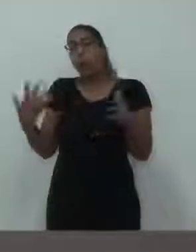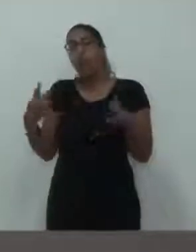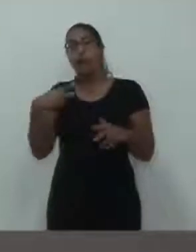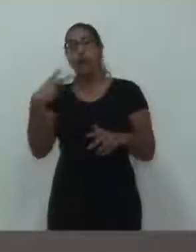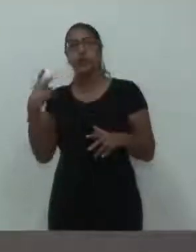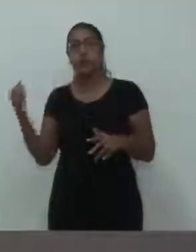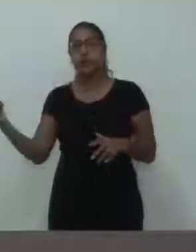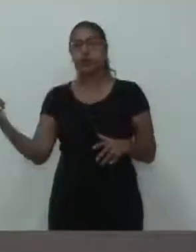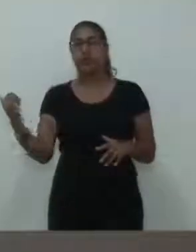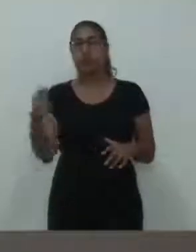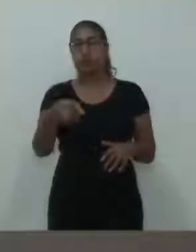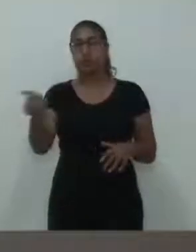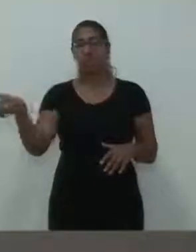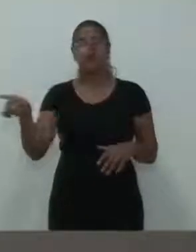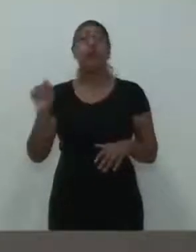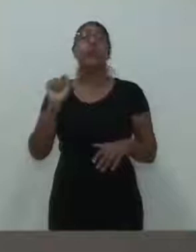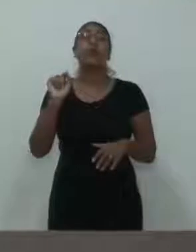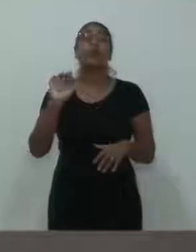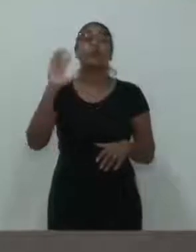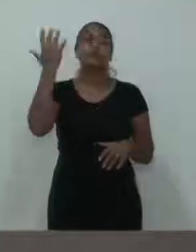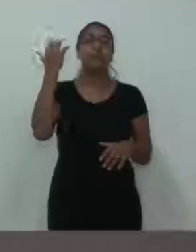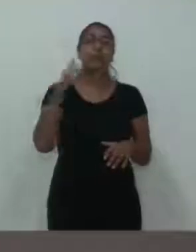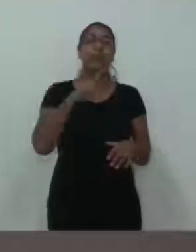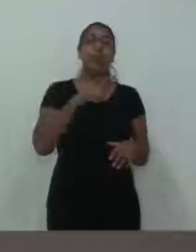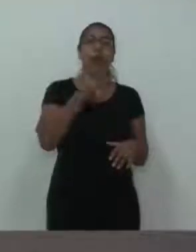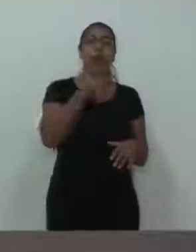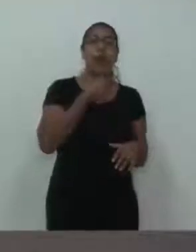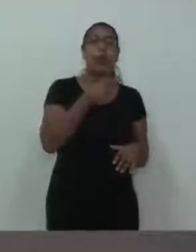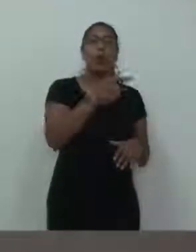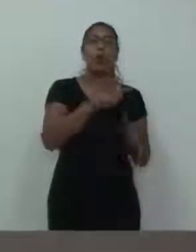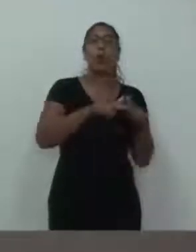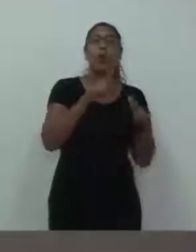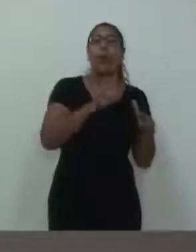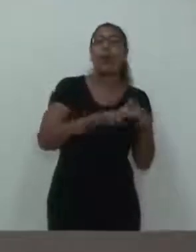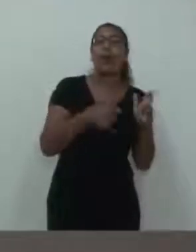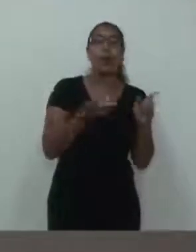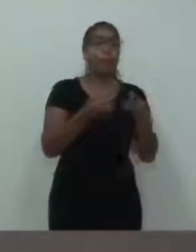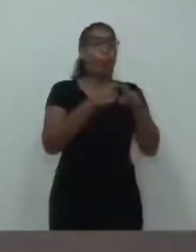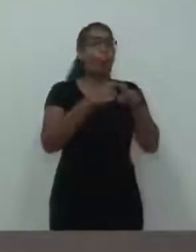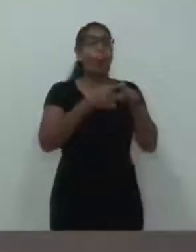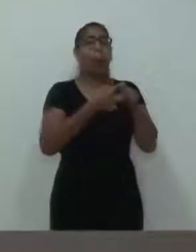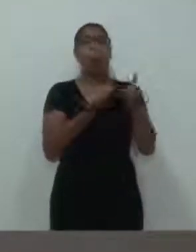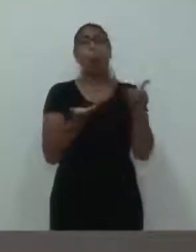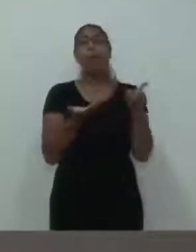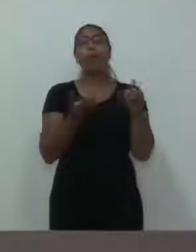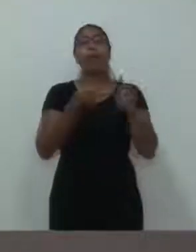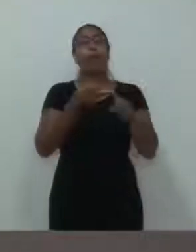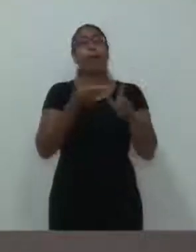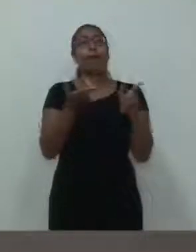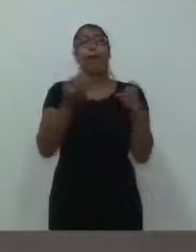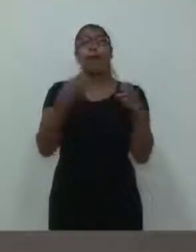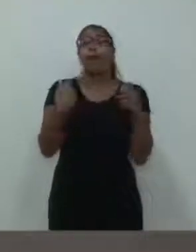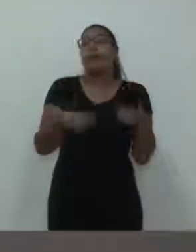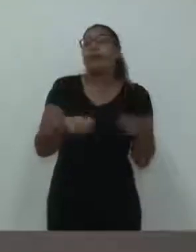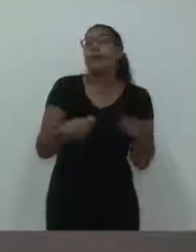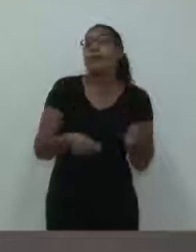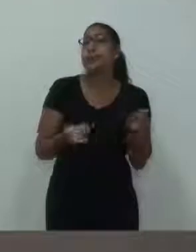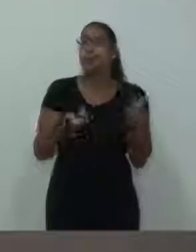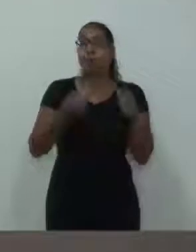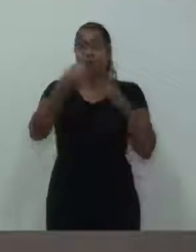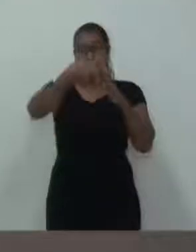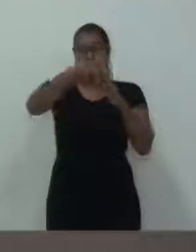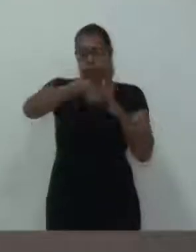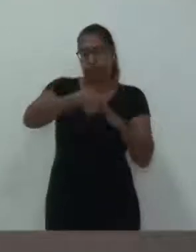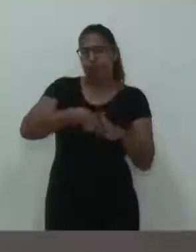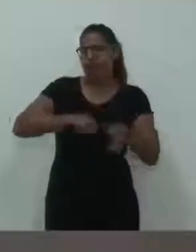Tem um cidadão que ele tem o problema de uma unha engravada ou porque ele precisa fazer um exame diferenciado. E você tem a rede